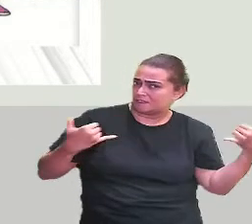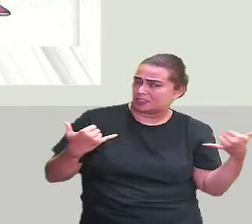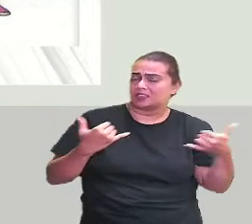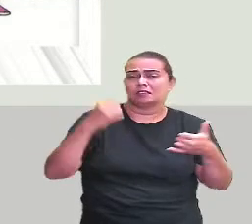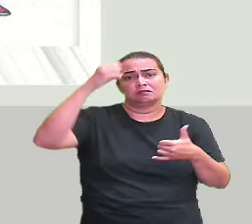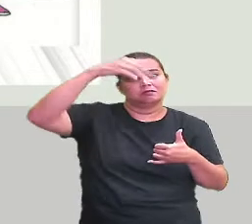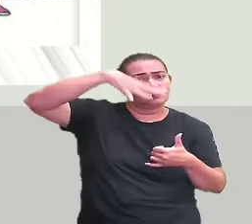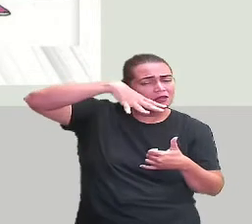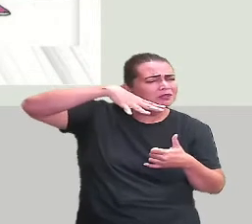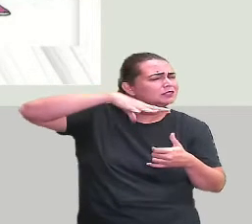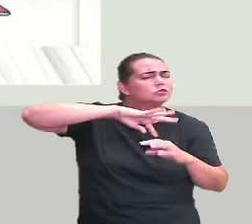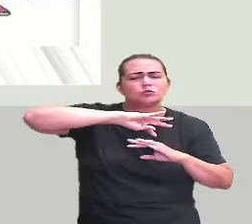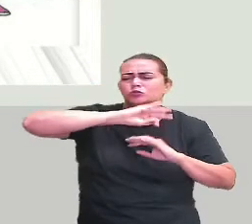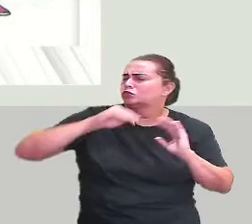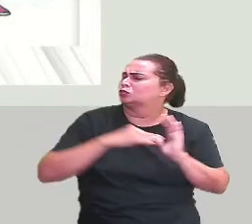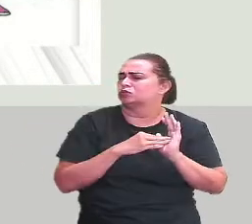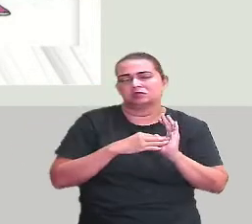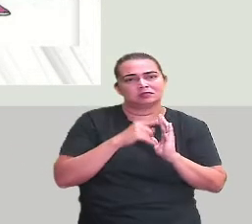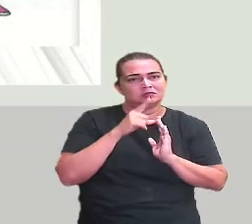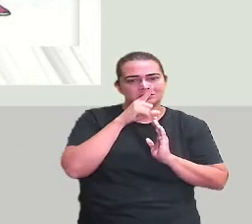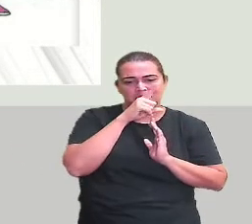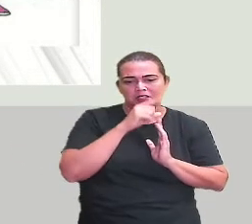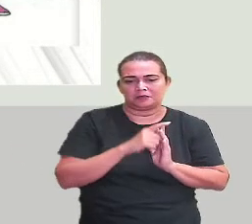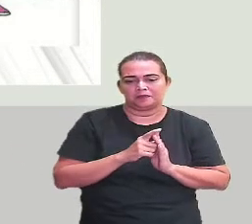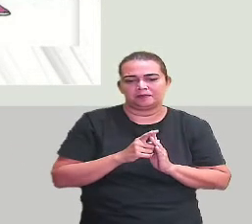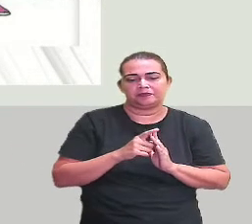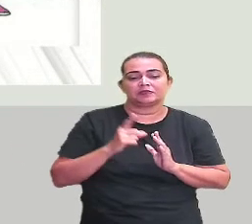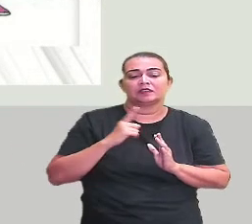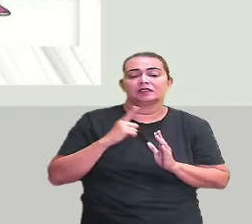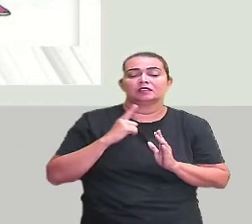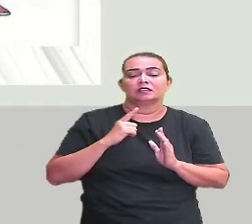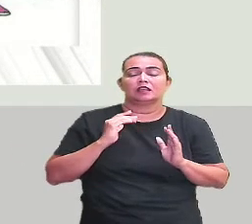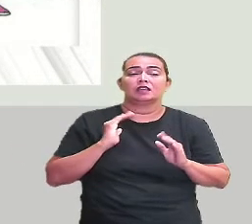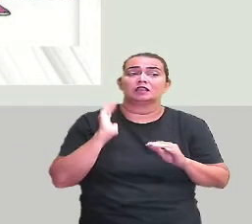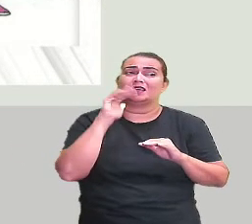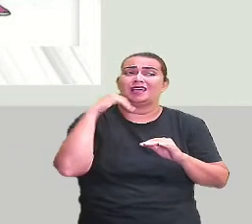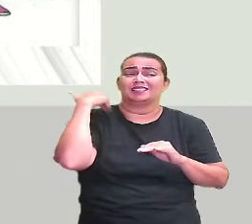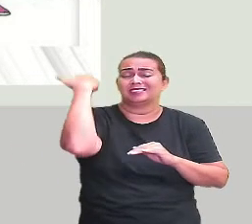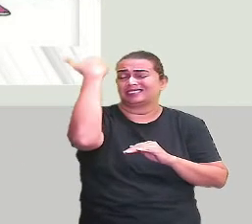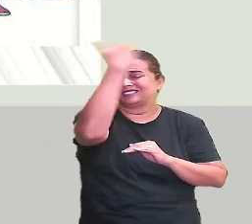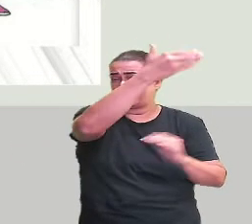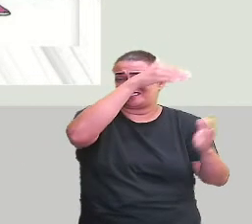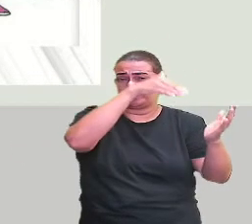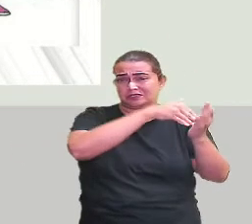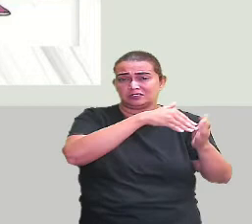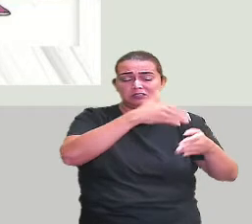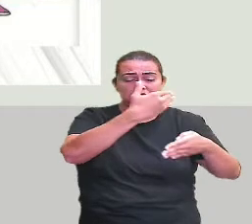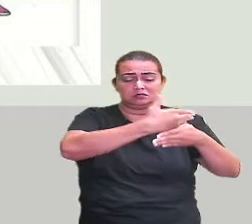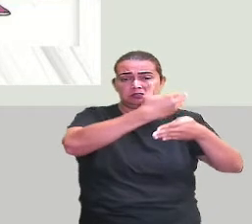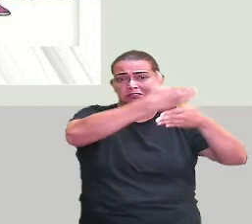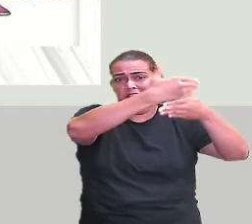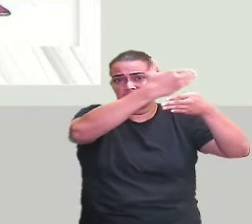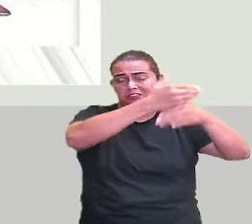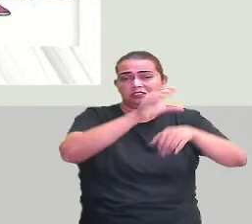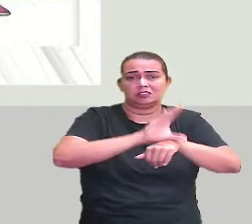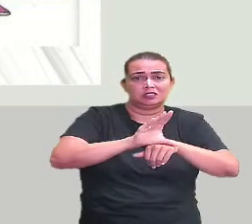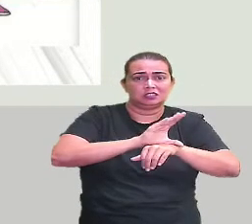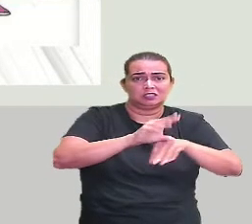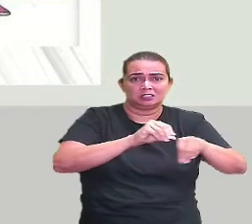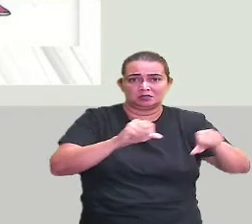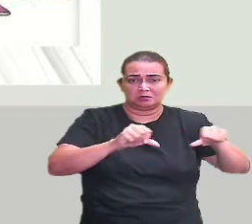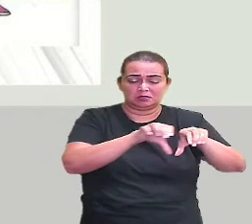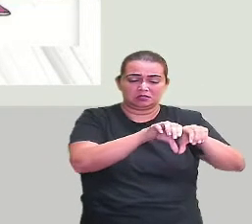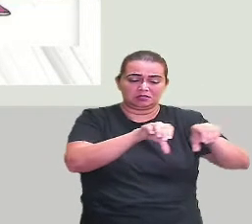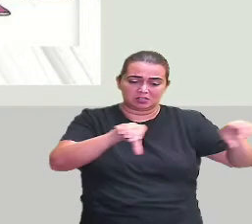lâmpadas, tem de tudo. Lá no fundo tem tijolos e cimento e canos e telhas. Olha aí,